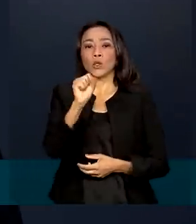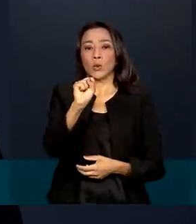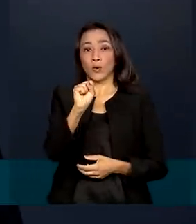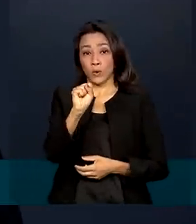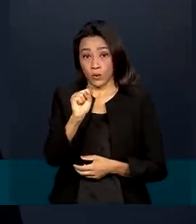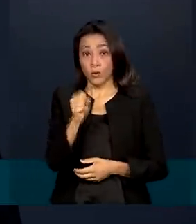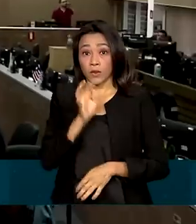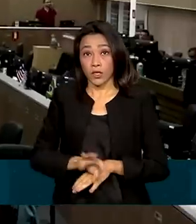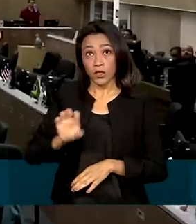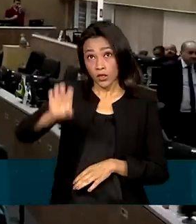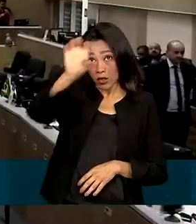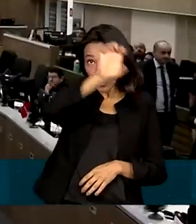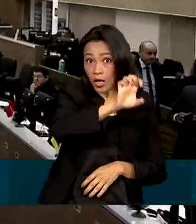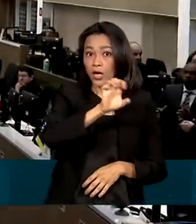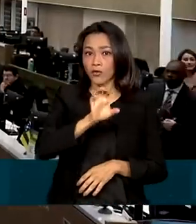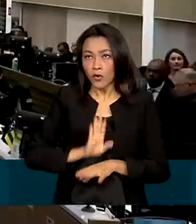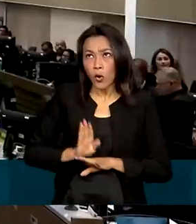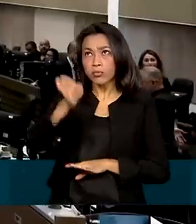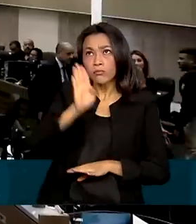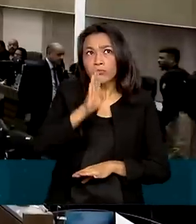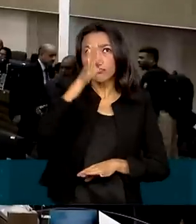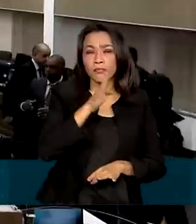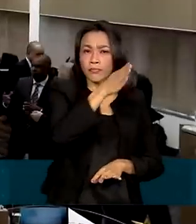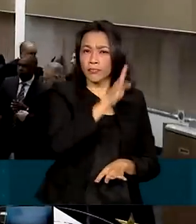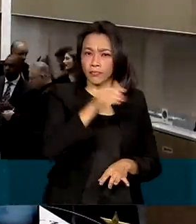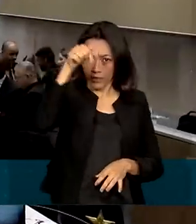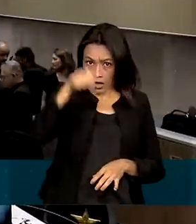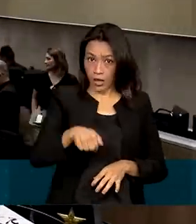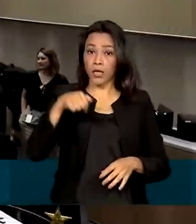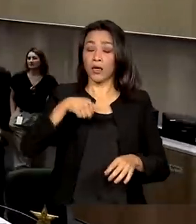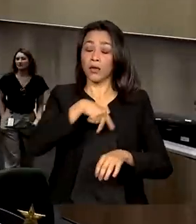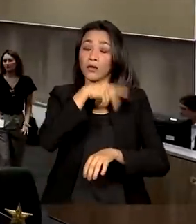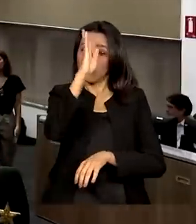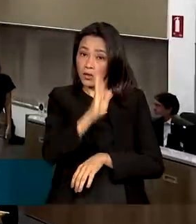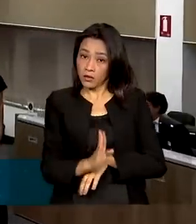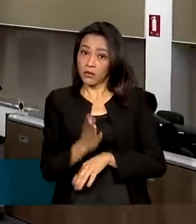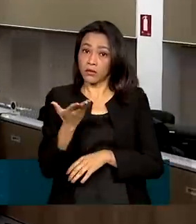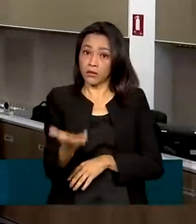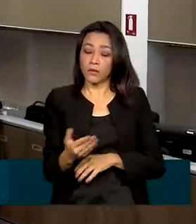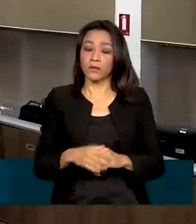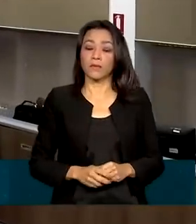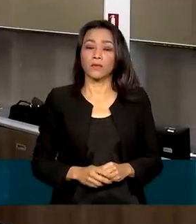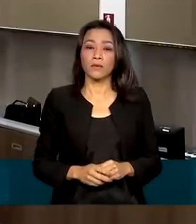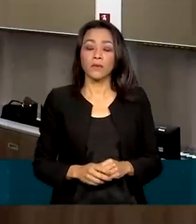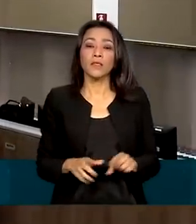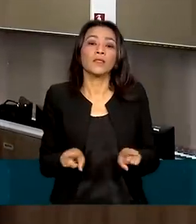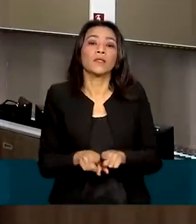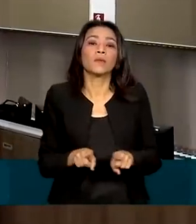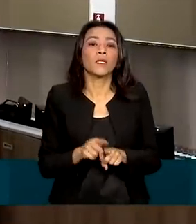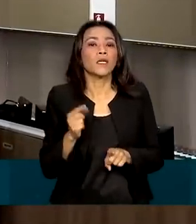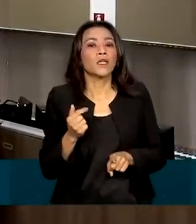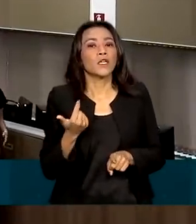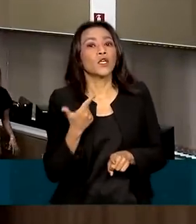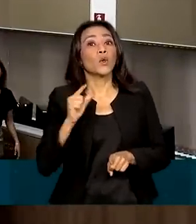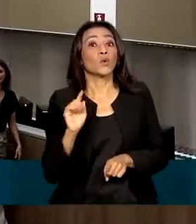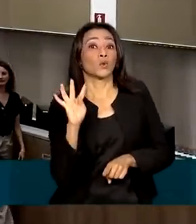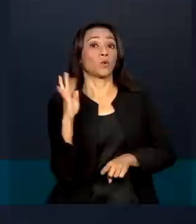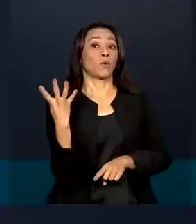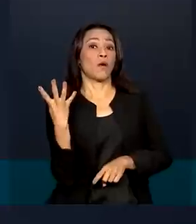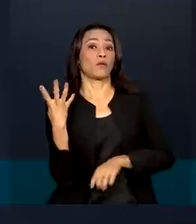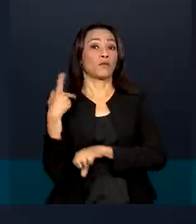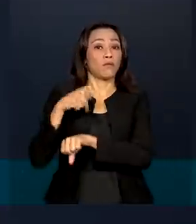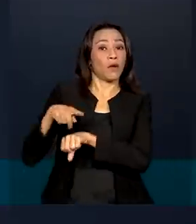da federação, aqui no território brasileiro, e simultaneamente em outros 4 países,